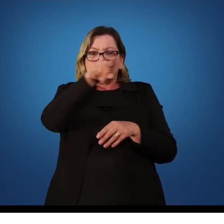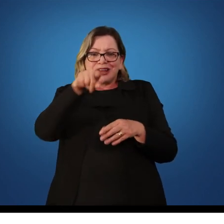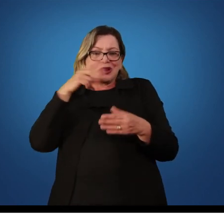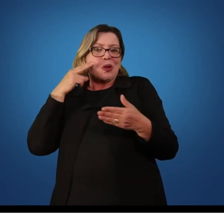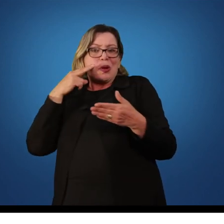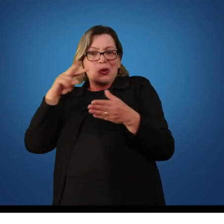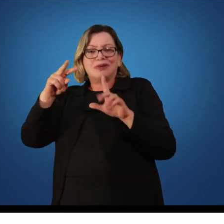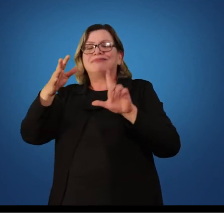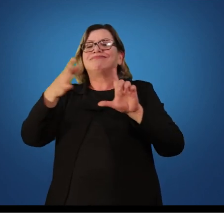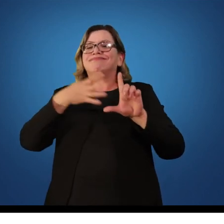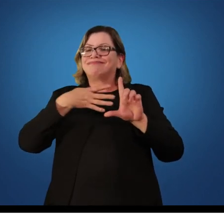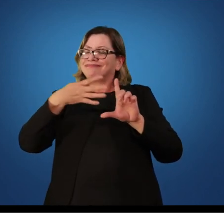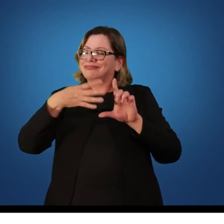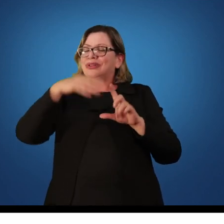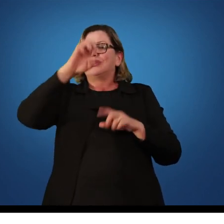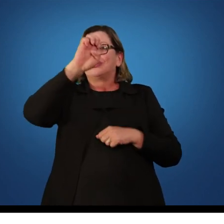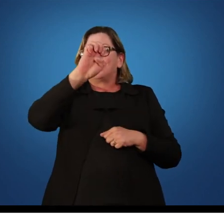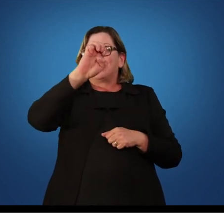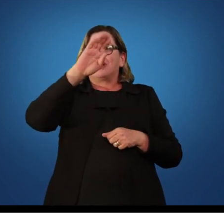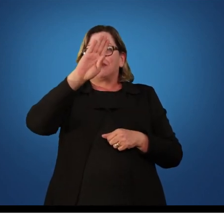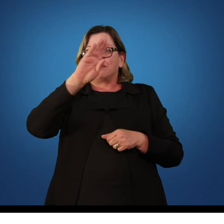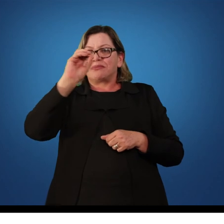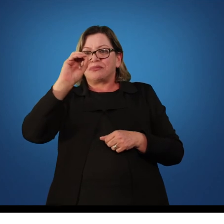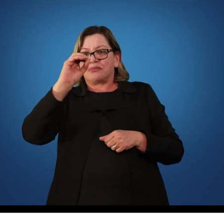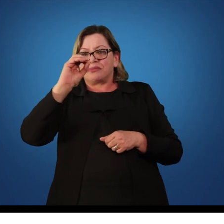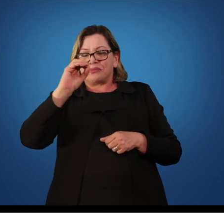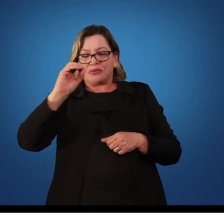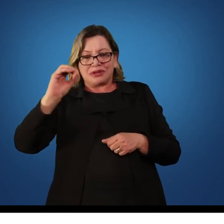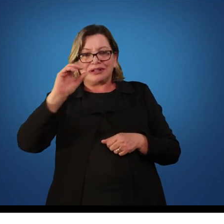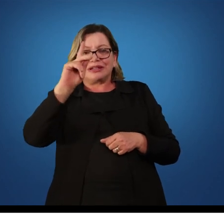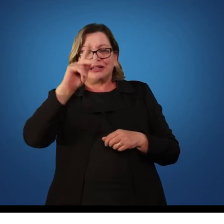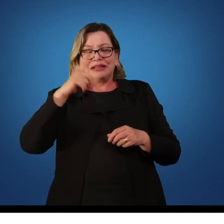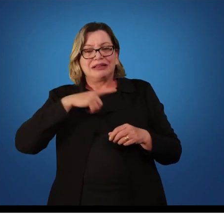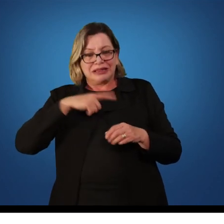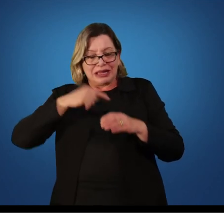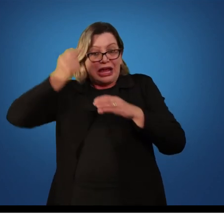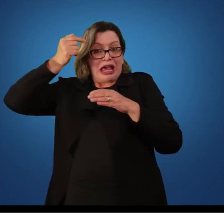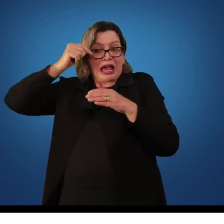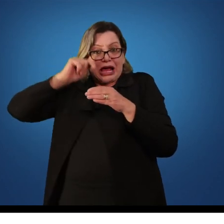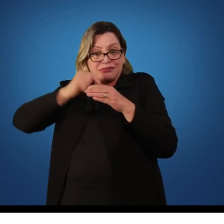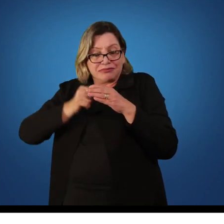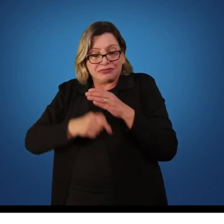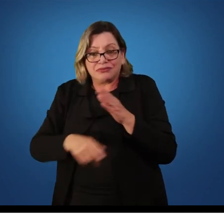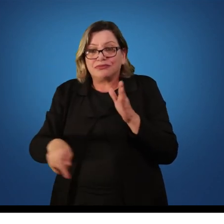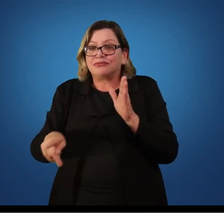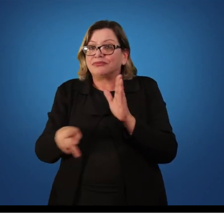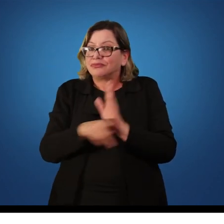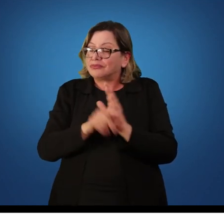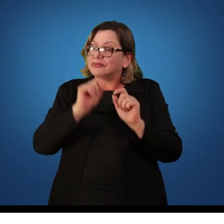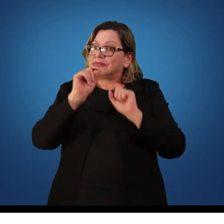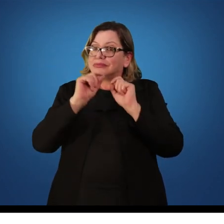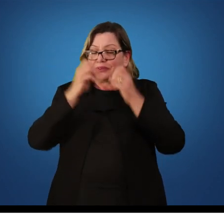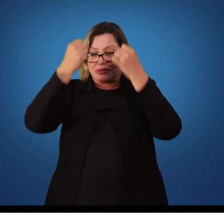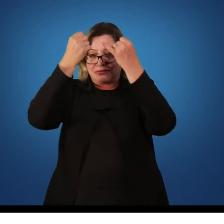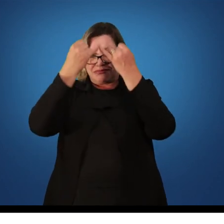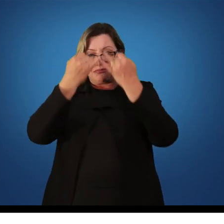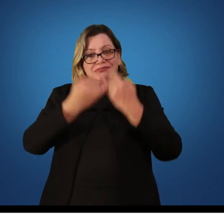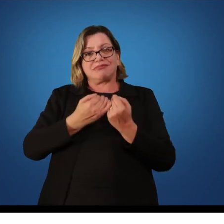da disciplina. Lá tem o conteúdo mais aprofundado sobre esses fatores que eu abordei.